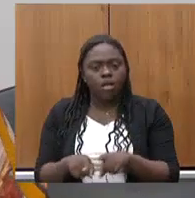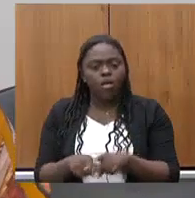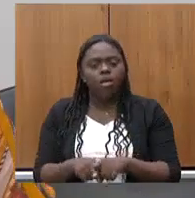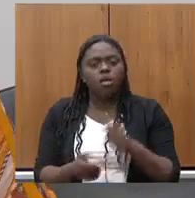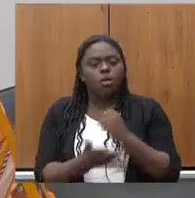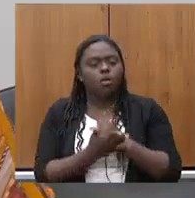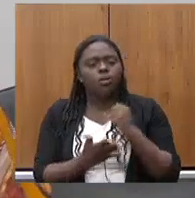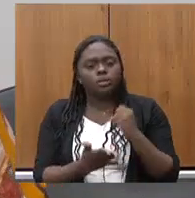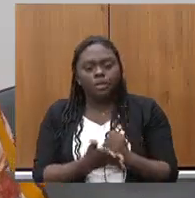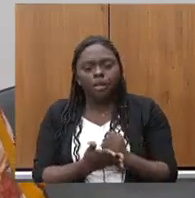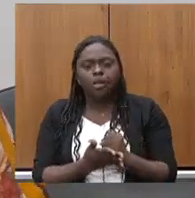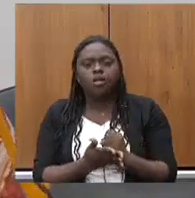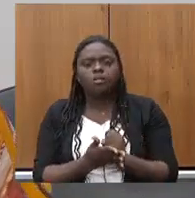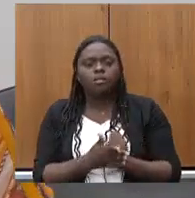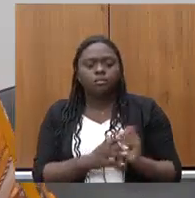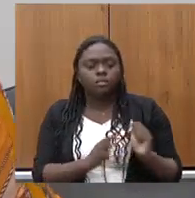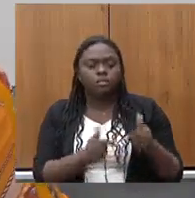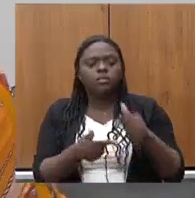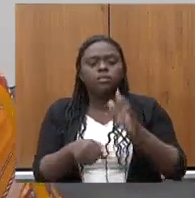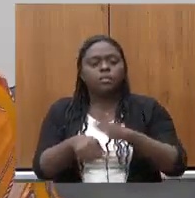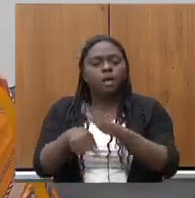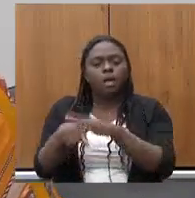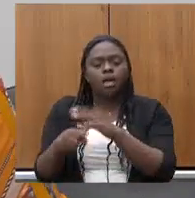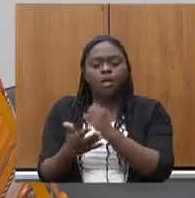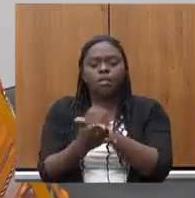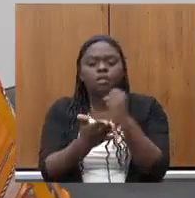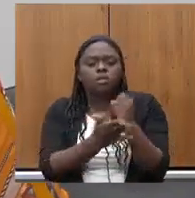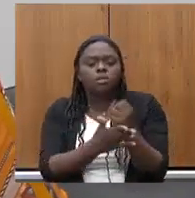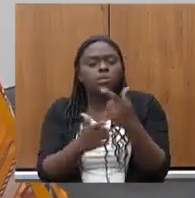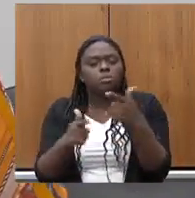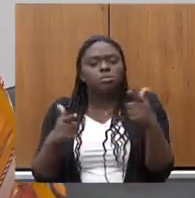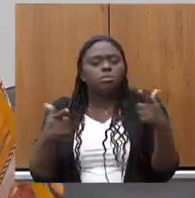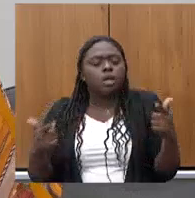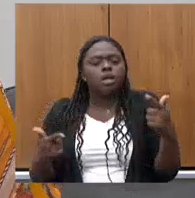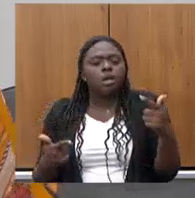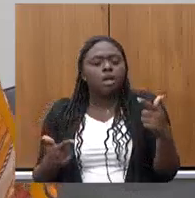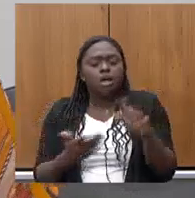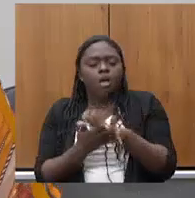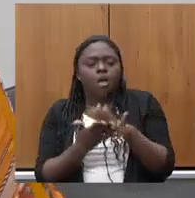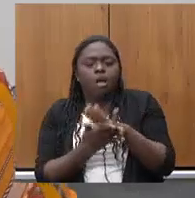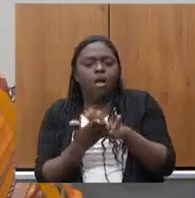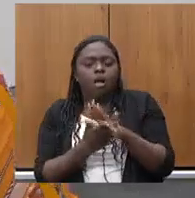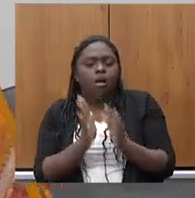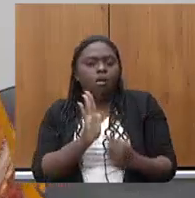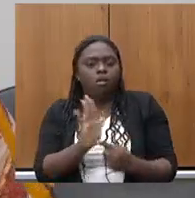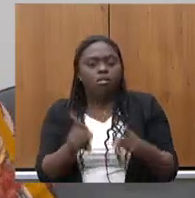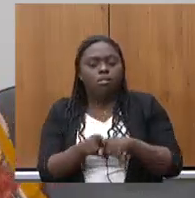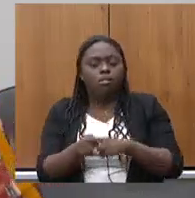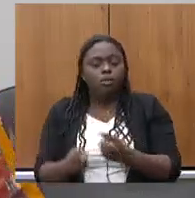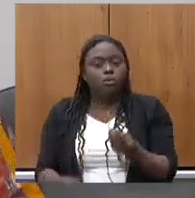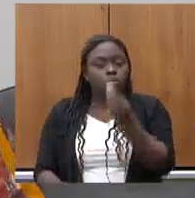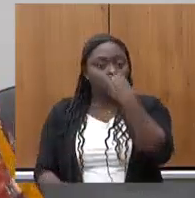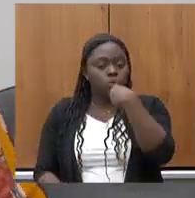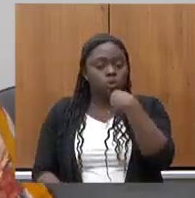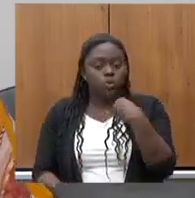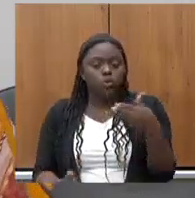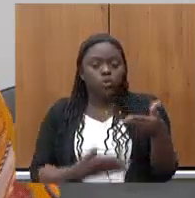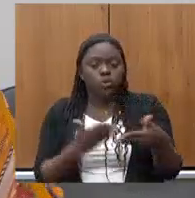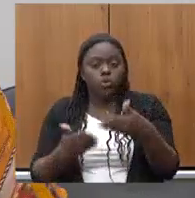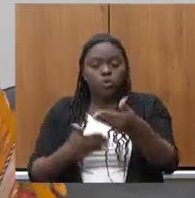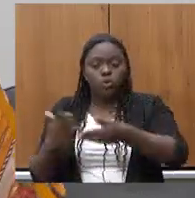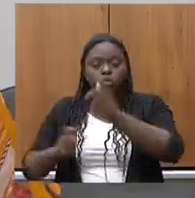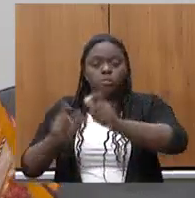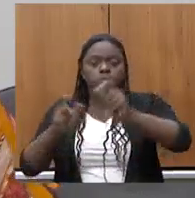contratos guarda-chuva para fazer mais contratação sem o mínimo de licitação a distribuição dos lucros para acionistas